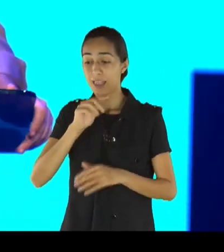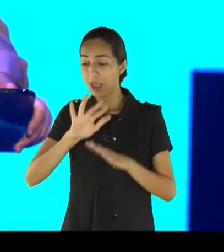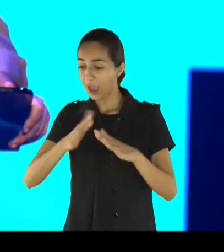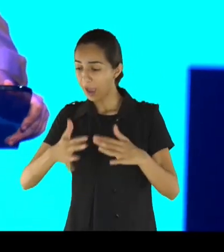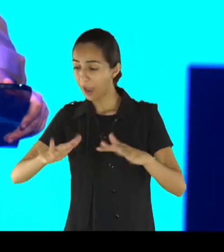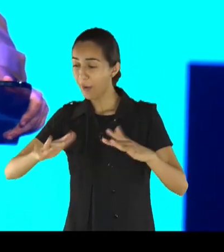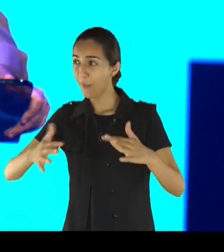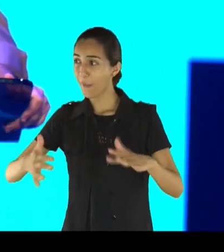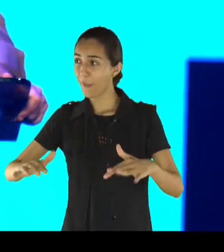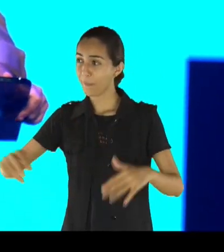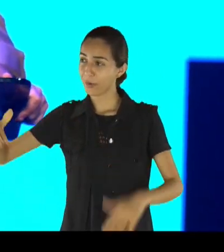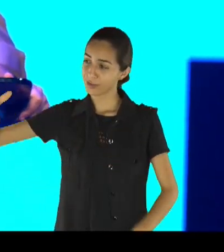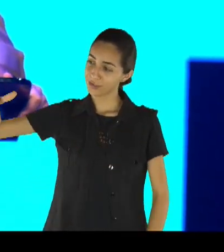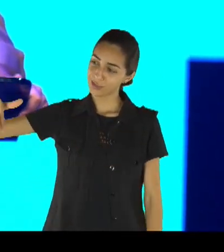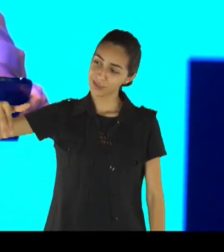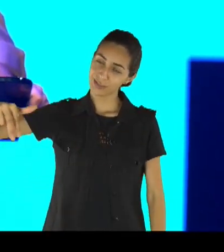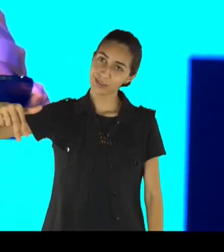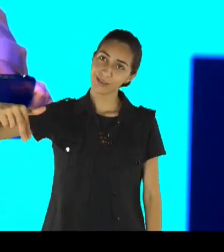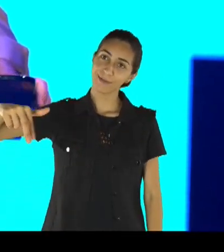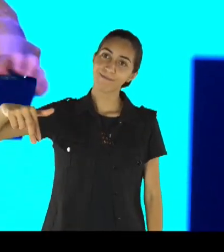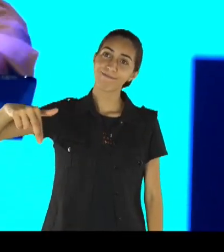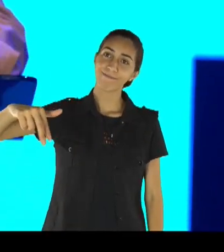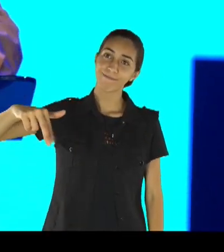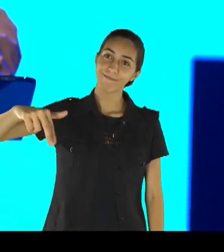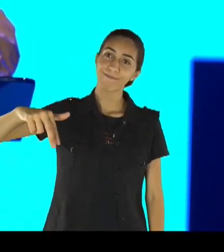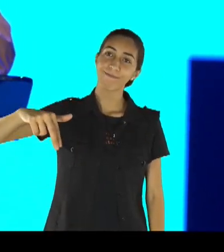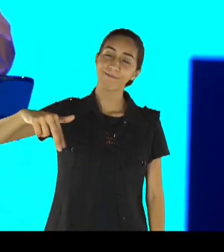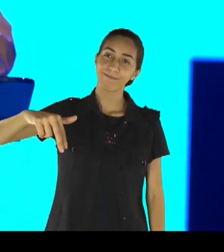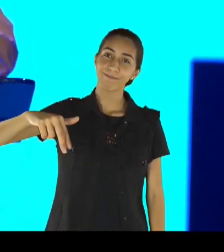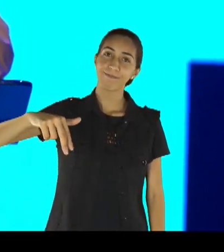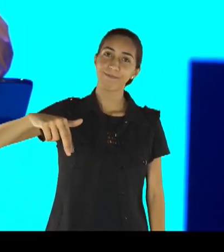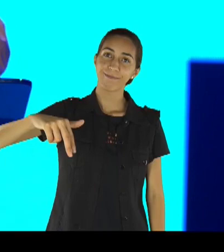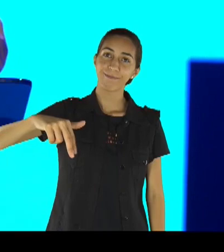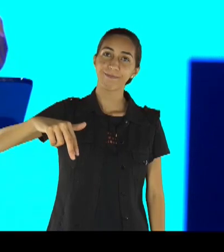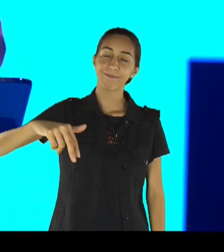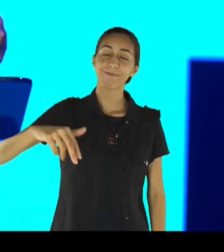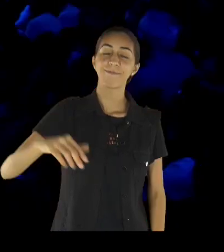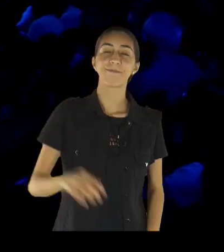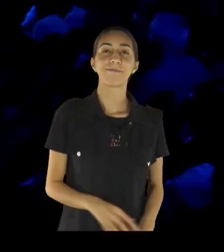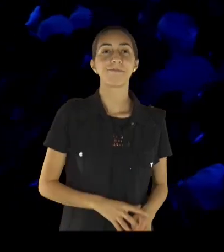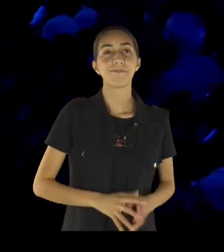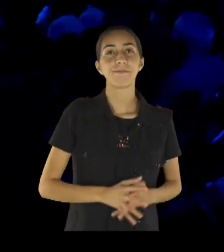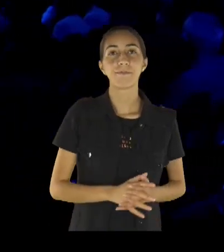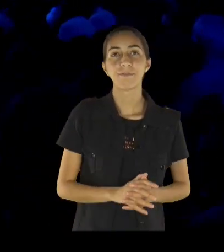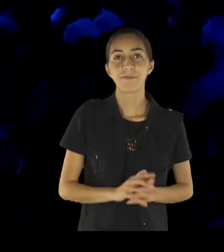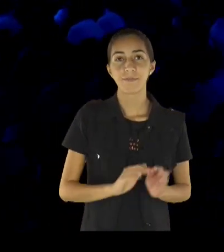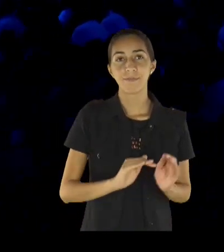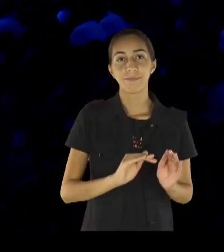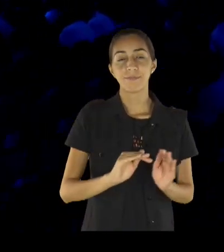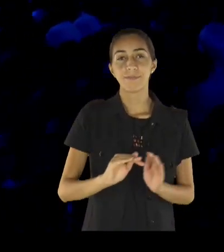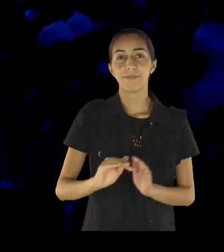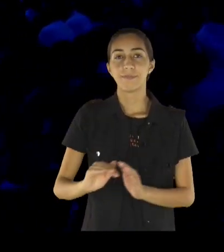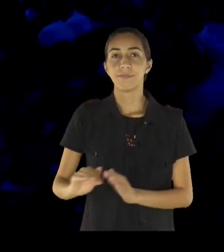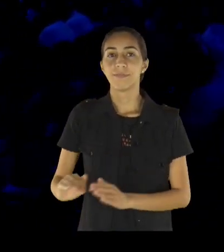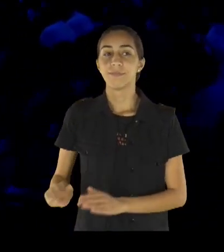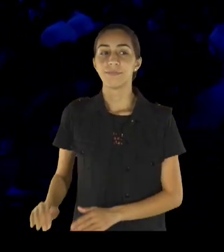fica tranquilo, Jesus, no atos, no capítulo 27, do 21 ao 26,